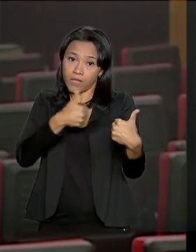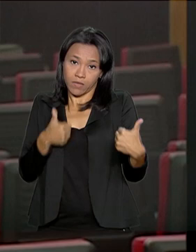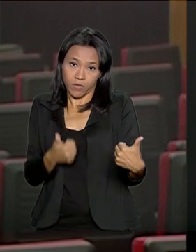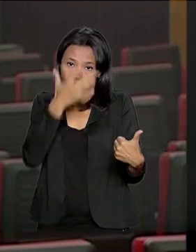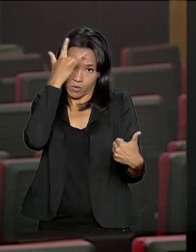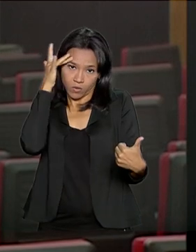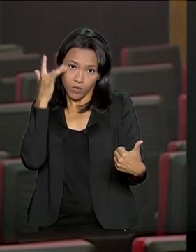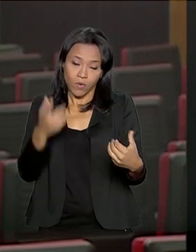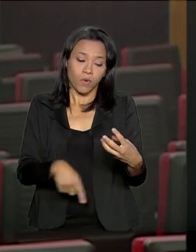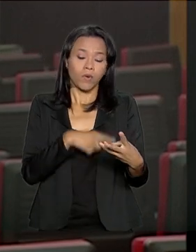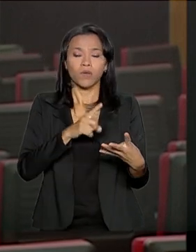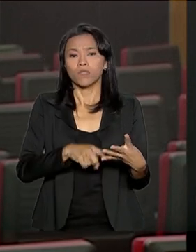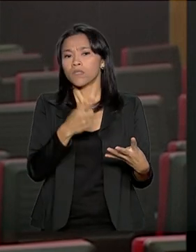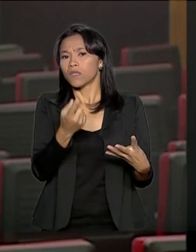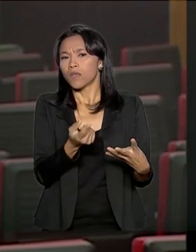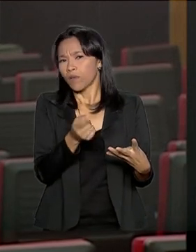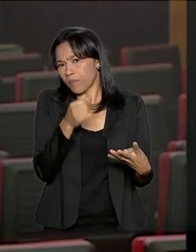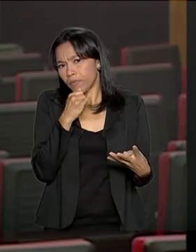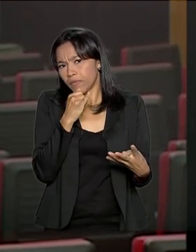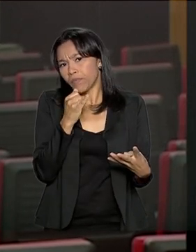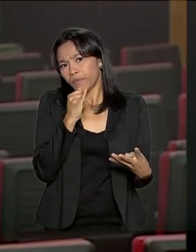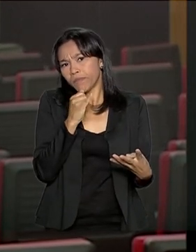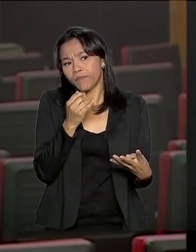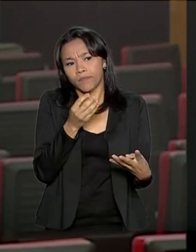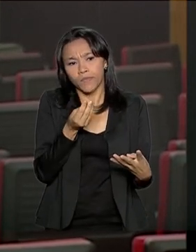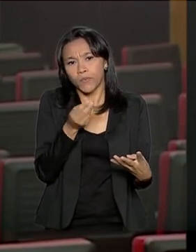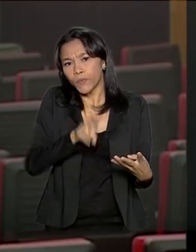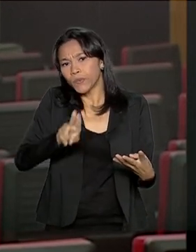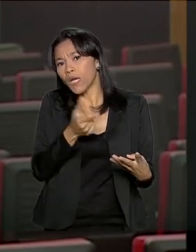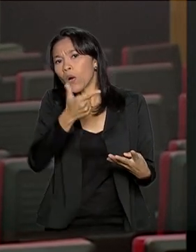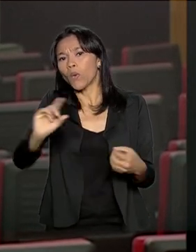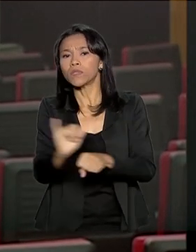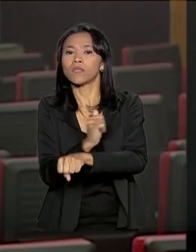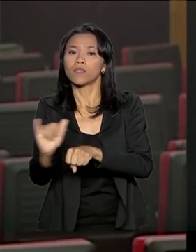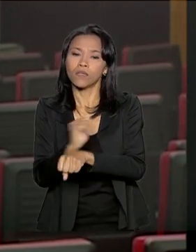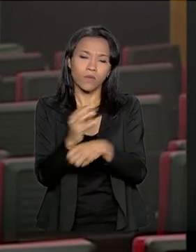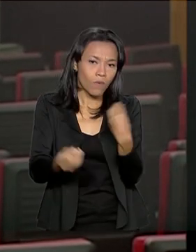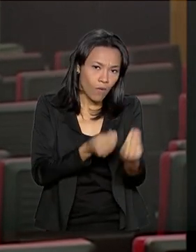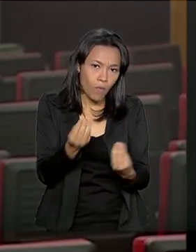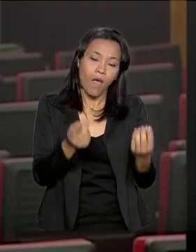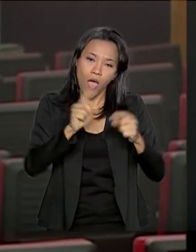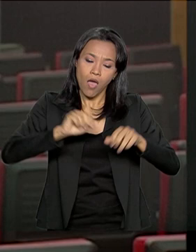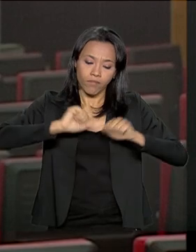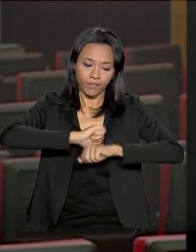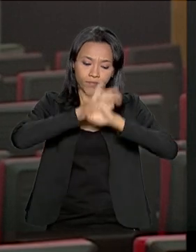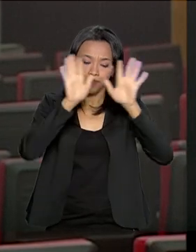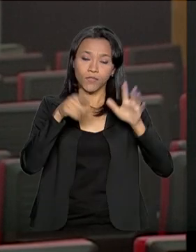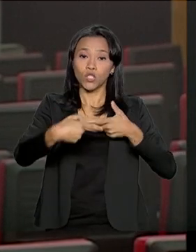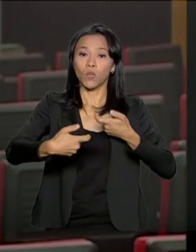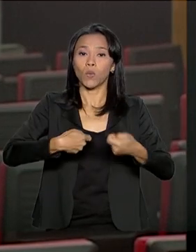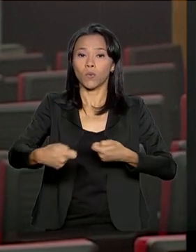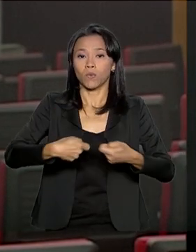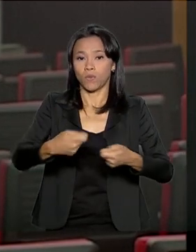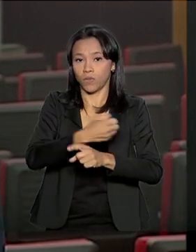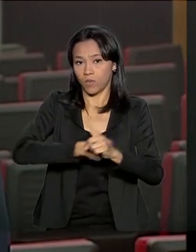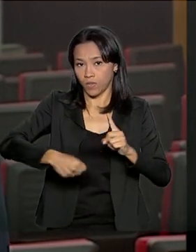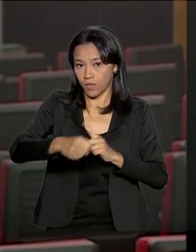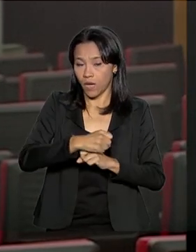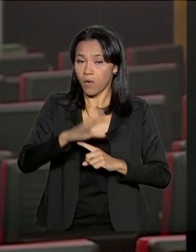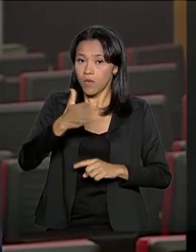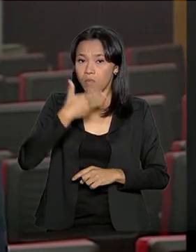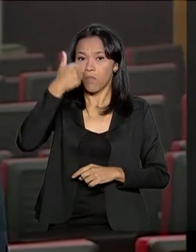atividades não poderiam ser executadas a partir de outras formas. Então, é uma ferramenta também de controle social e de melhoria da gestão.